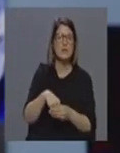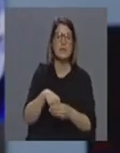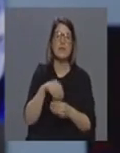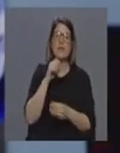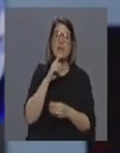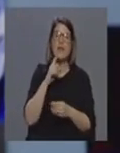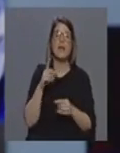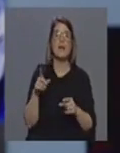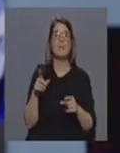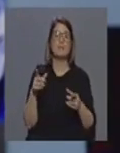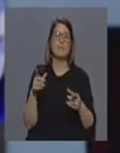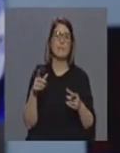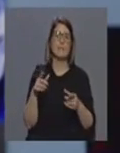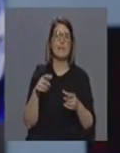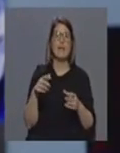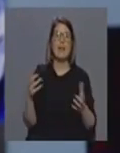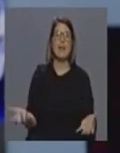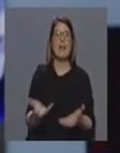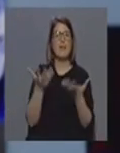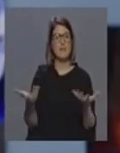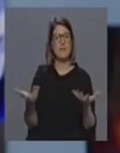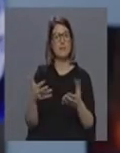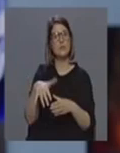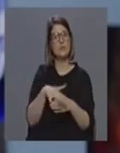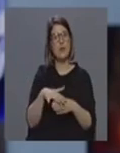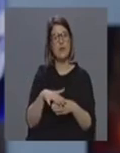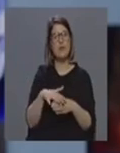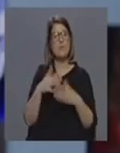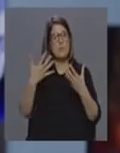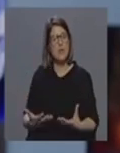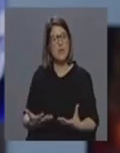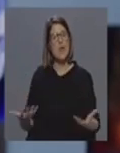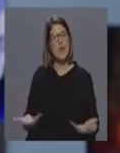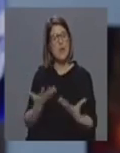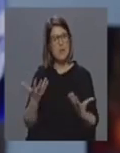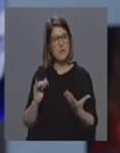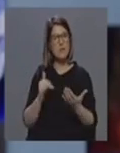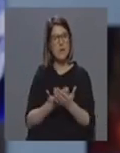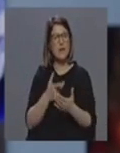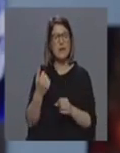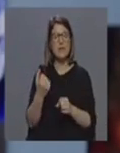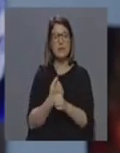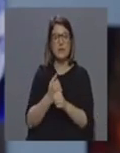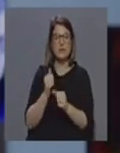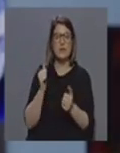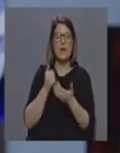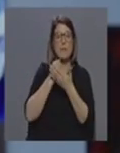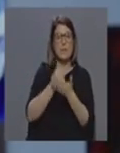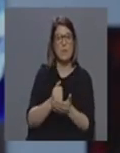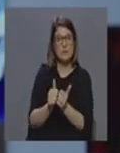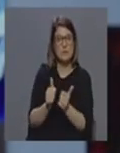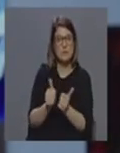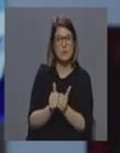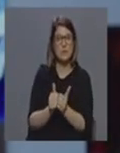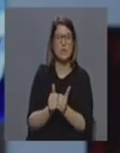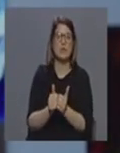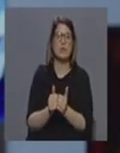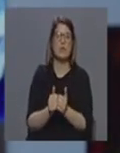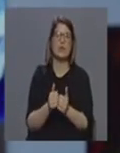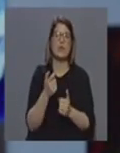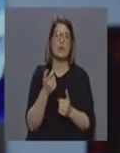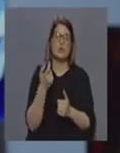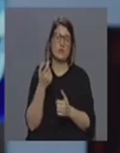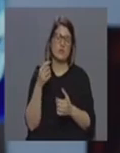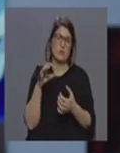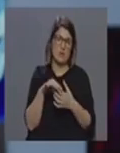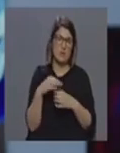aliviarmos de alguma forma entretanto essa sobrecarga a diminuição da atividade assistencial claro que entretanto ou pelo menos de alguma da carteira de serviço